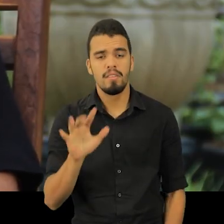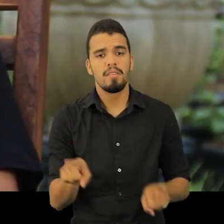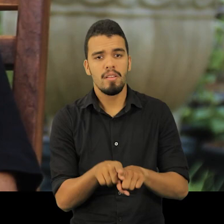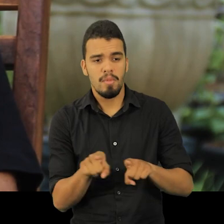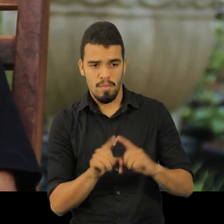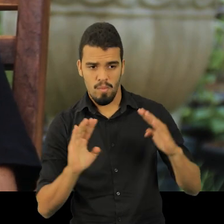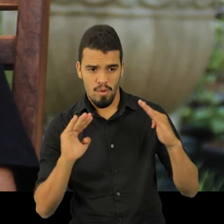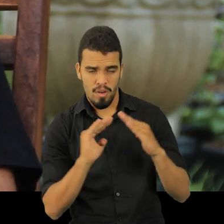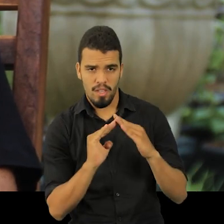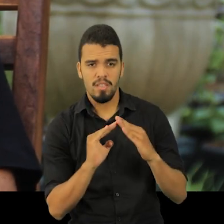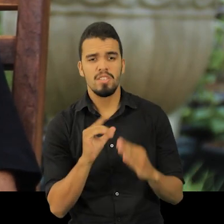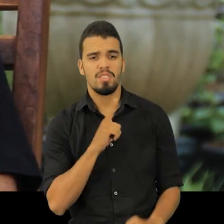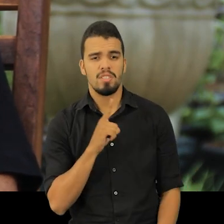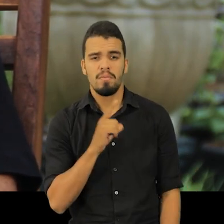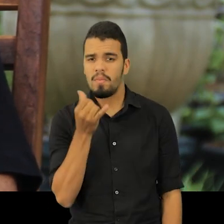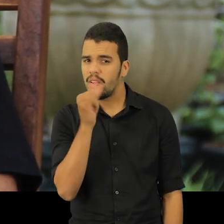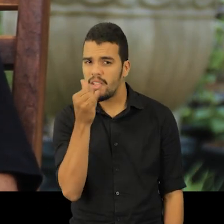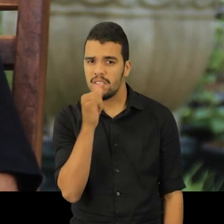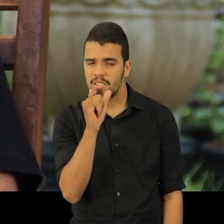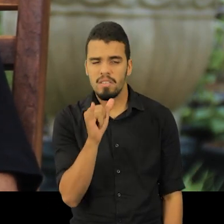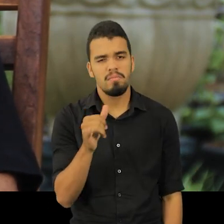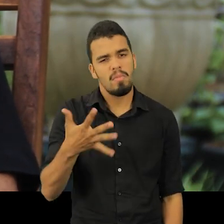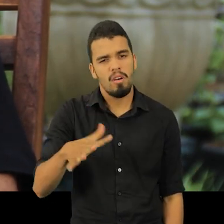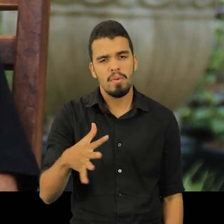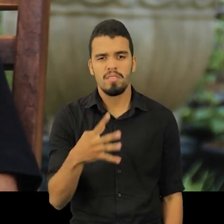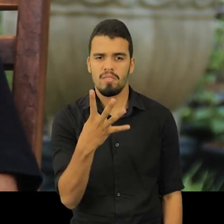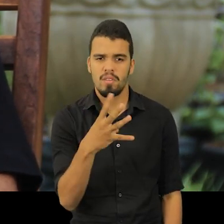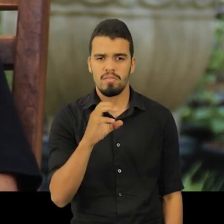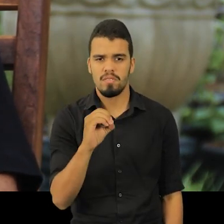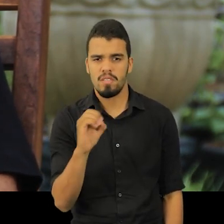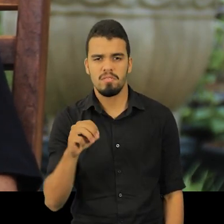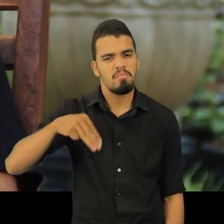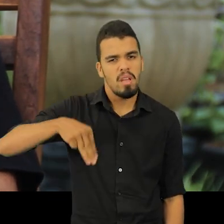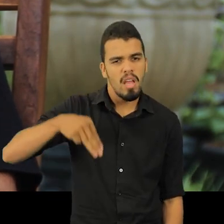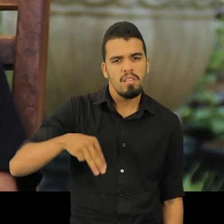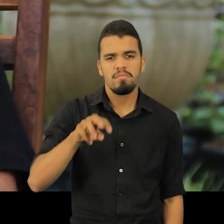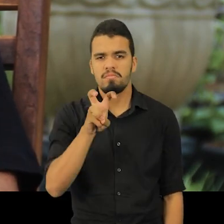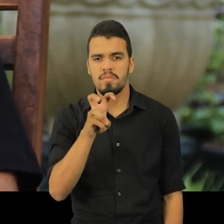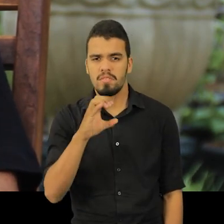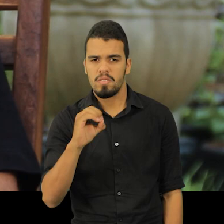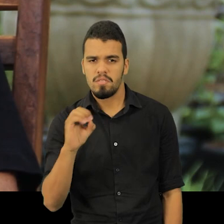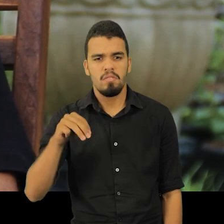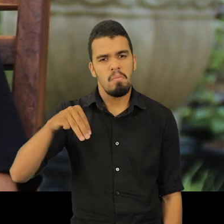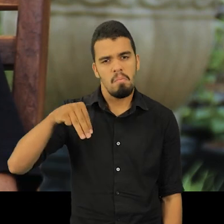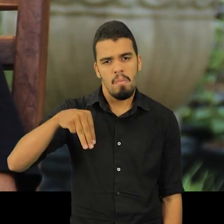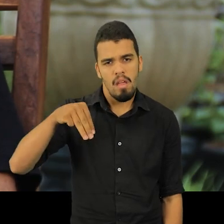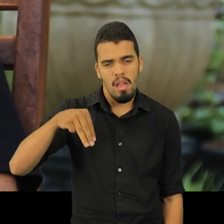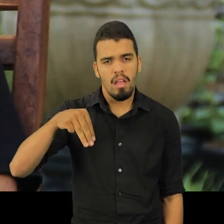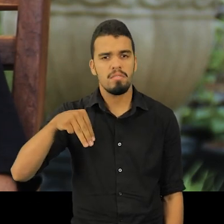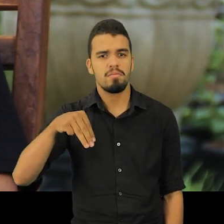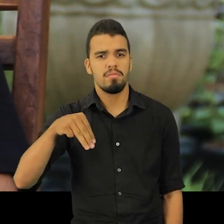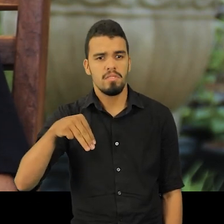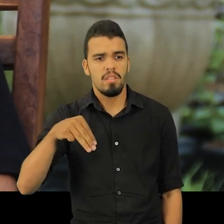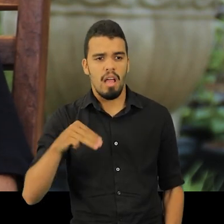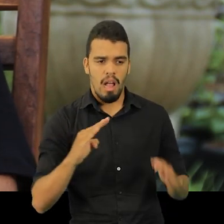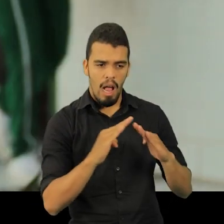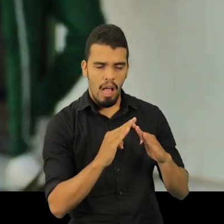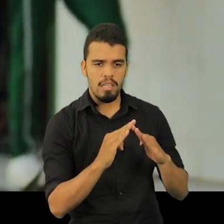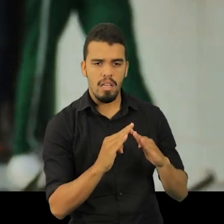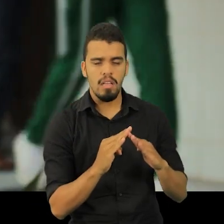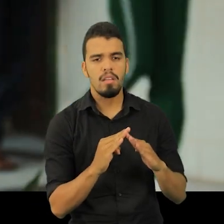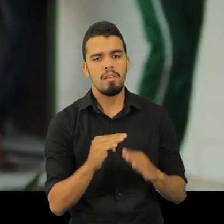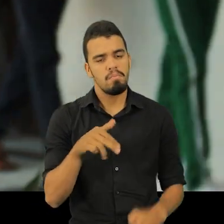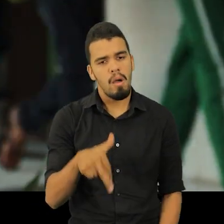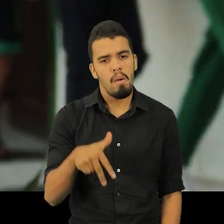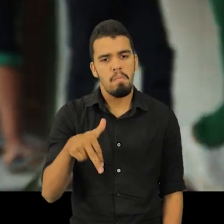morei, tinha energia a mais ou uns 400, 500 metros de casa. Às vezes, eu ia, muitas vezes, estudar à noite lá embaixo do poste.